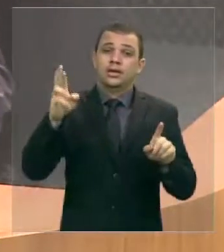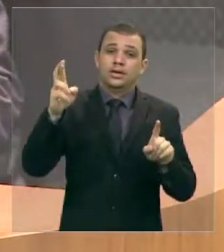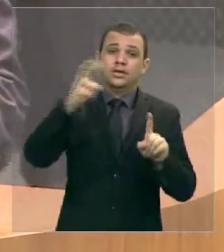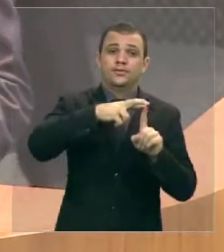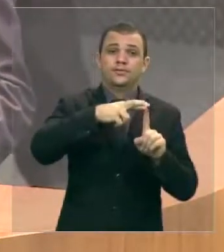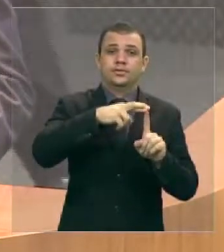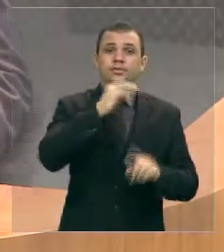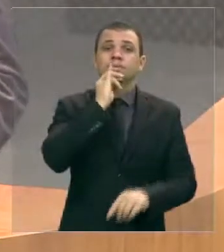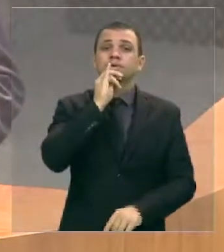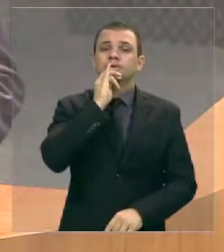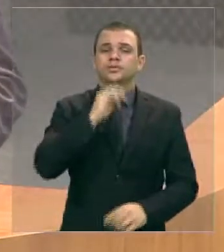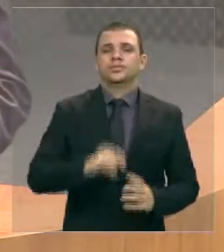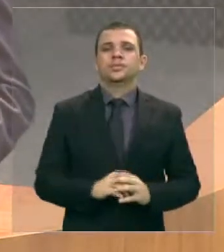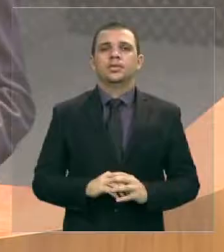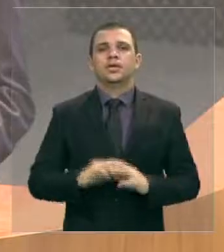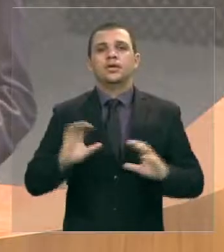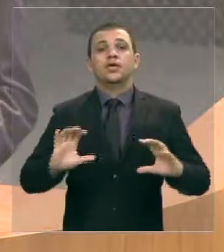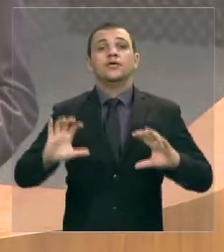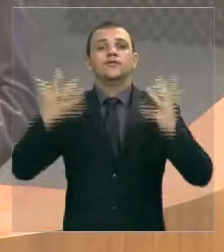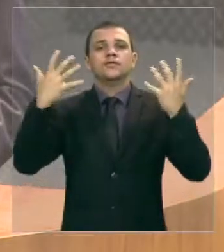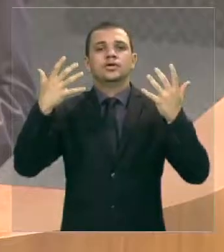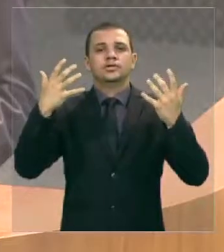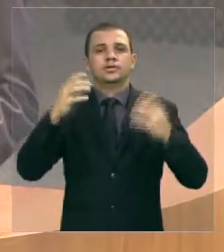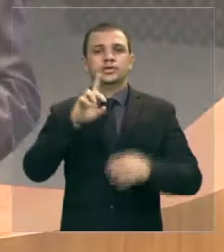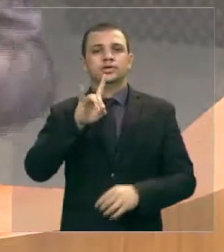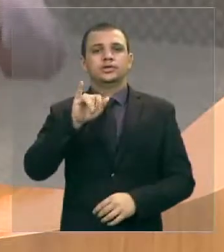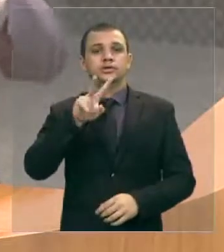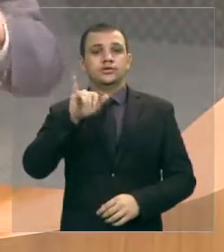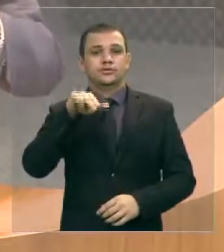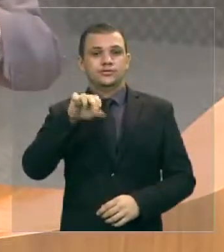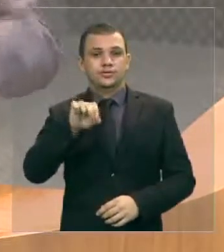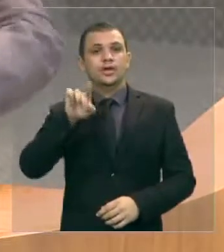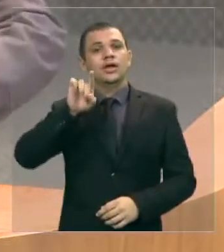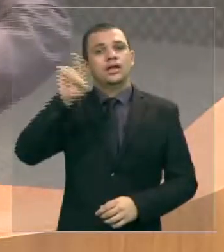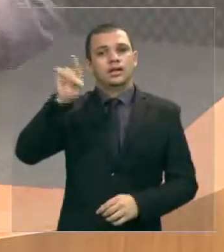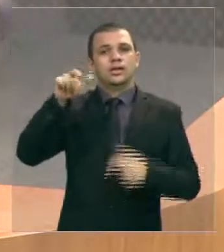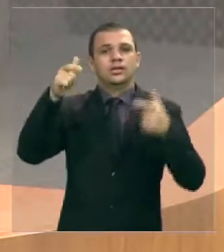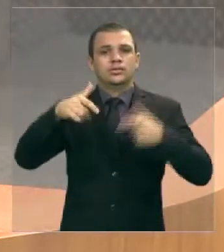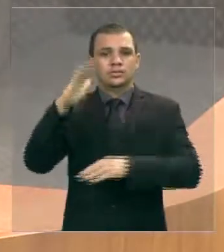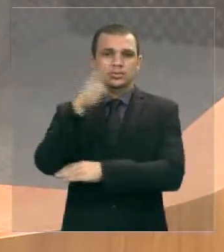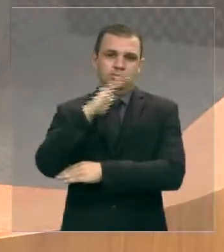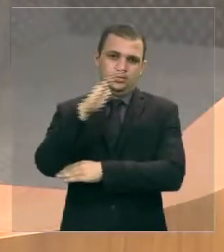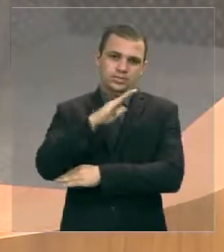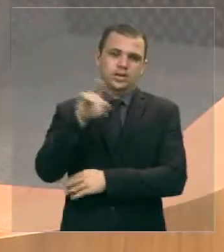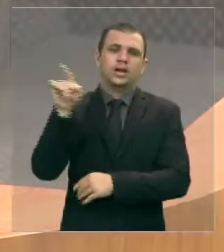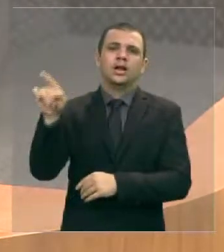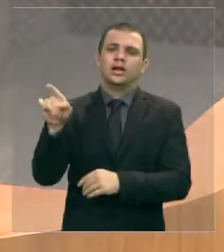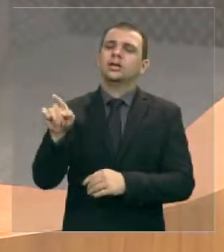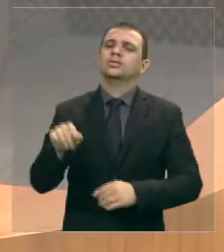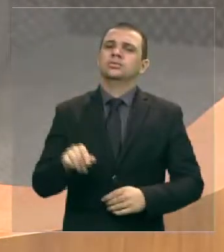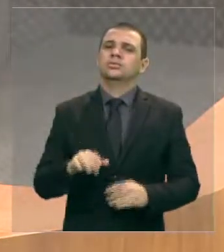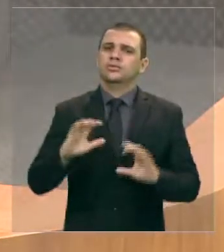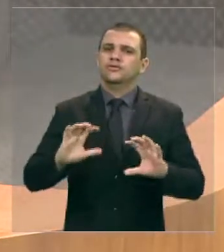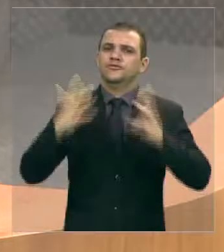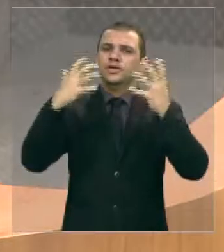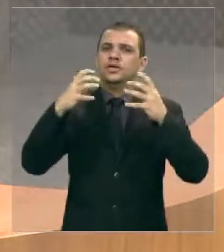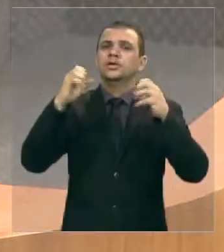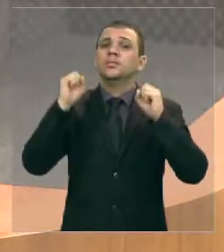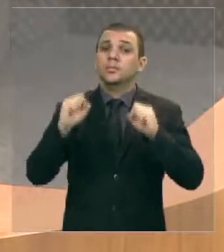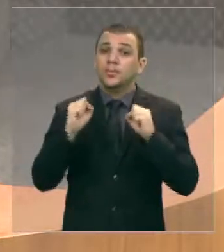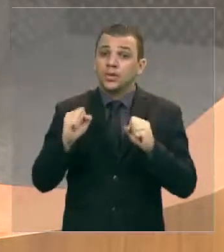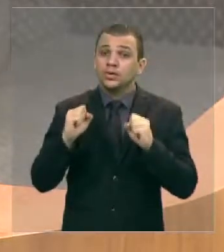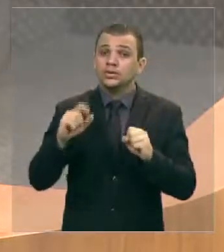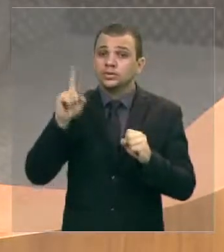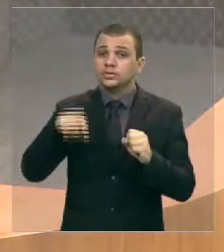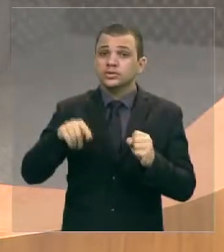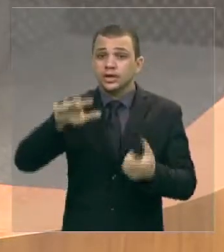exemplo da festa do Divino em Alcântara esta festa pode ter o reconhecimento de um bem imaterial